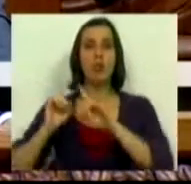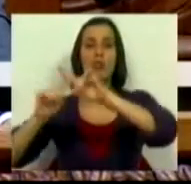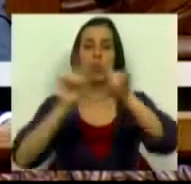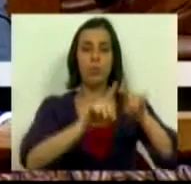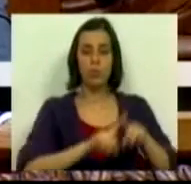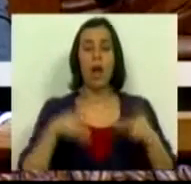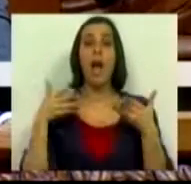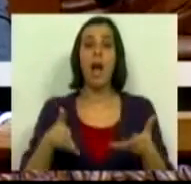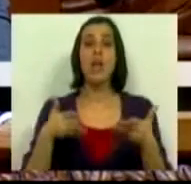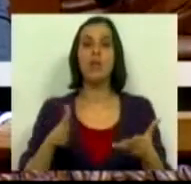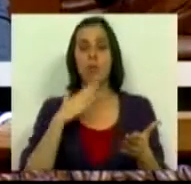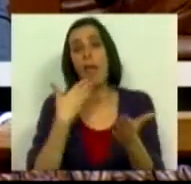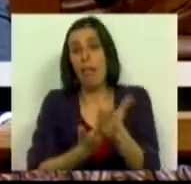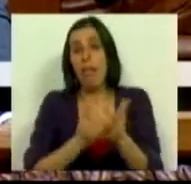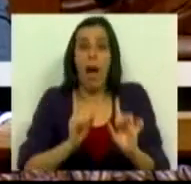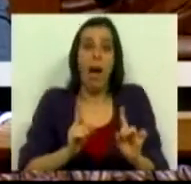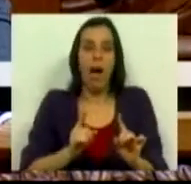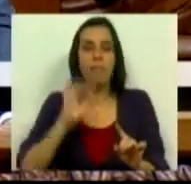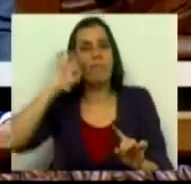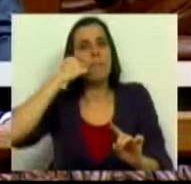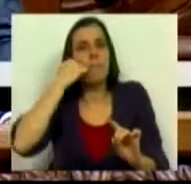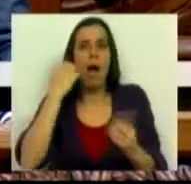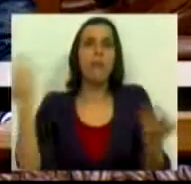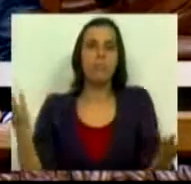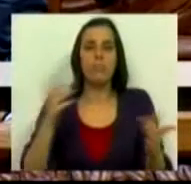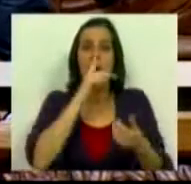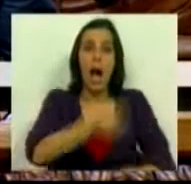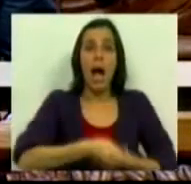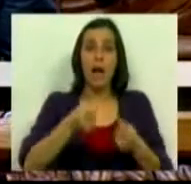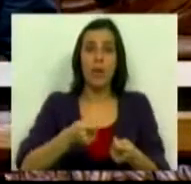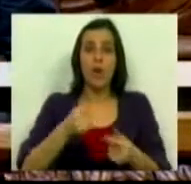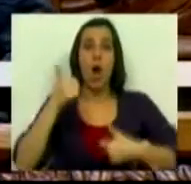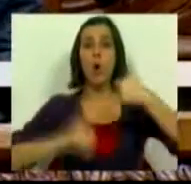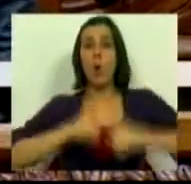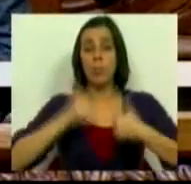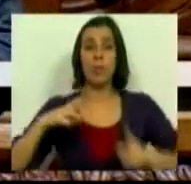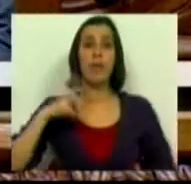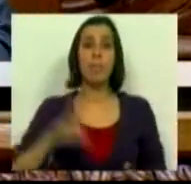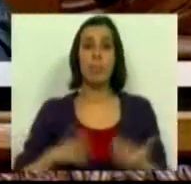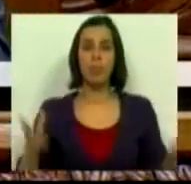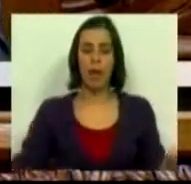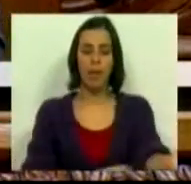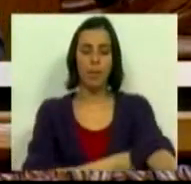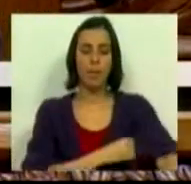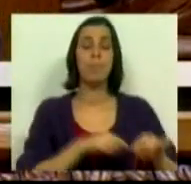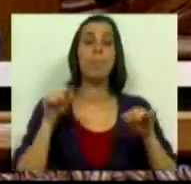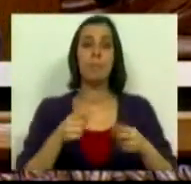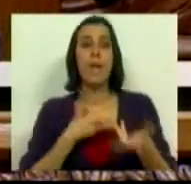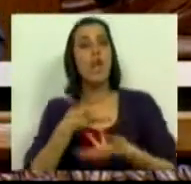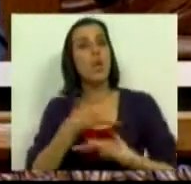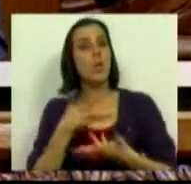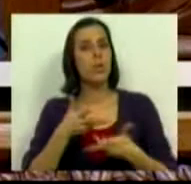diferenças das ajudas introduzem, penalizando a agricultura competitiva em Portugal. Nesta